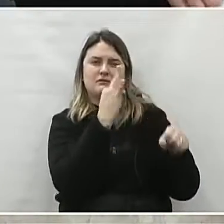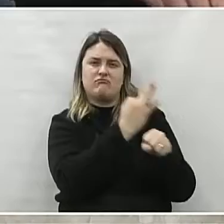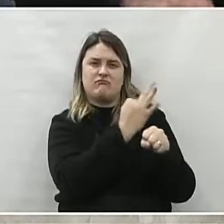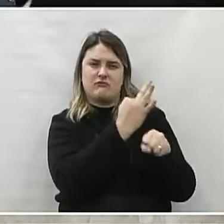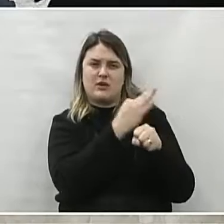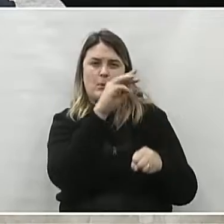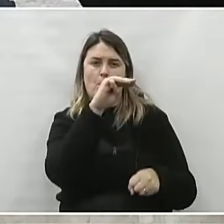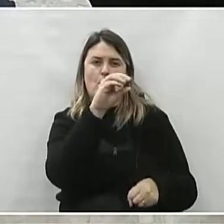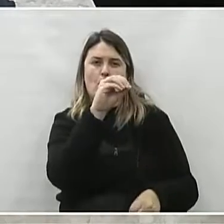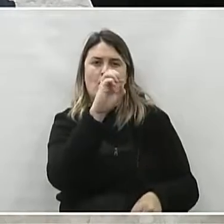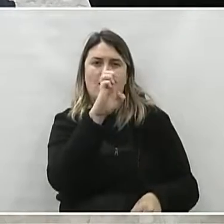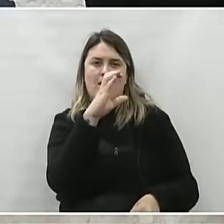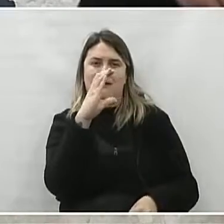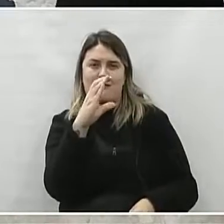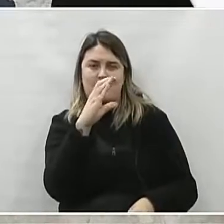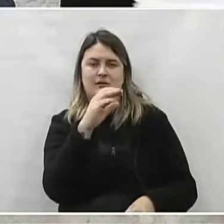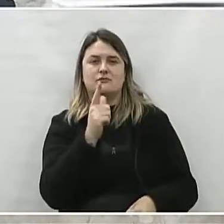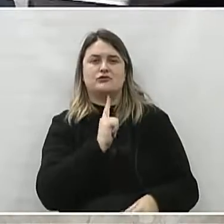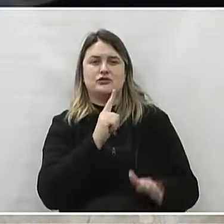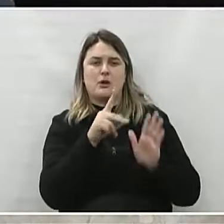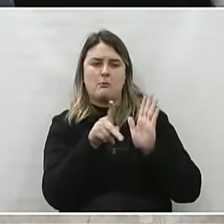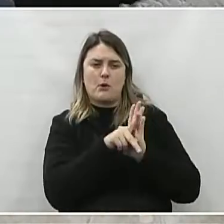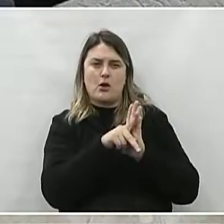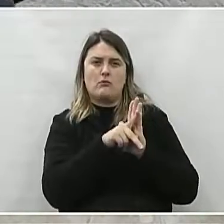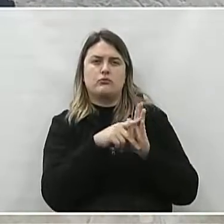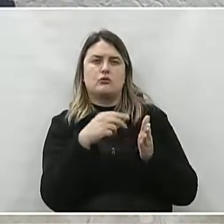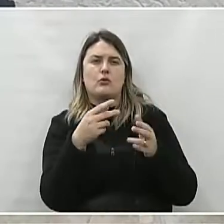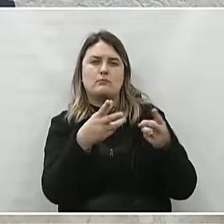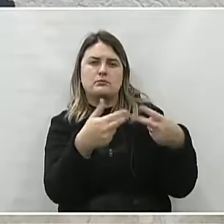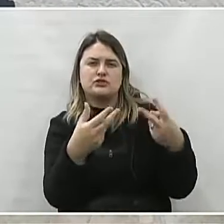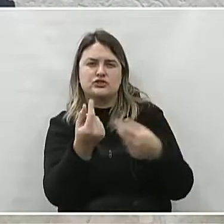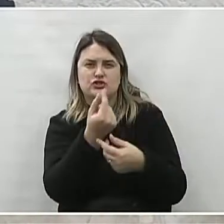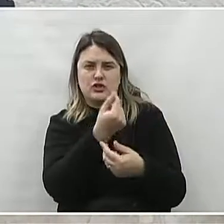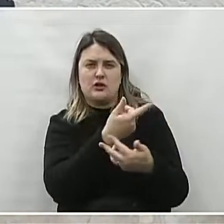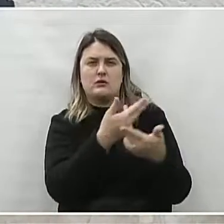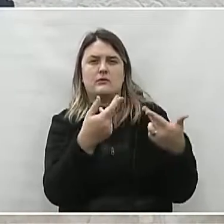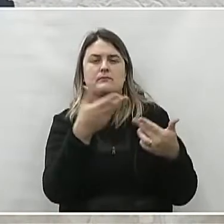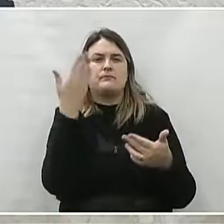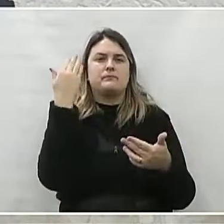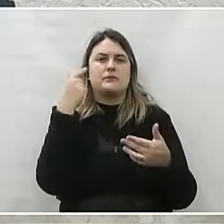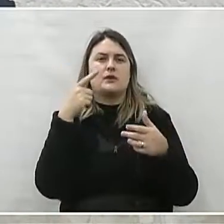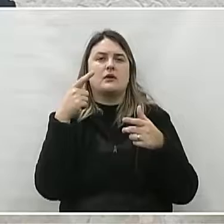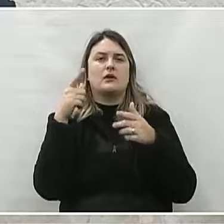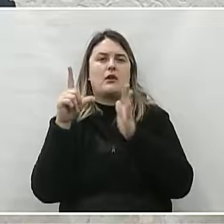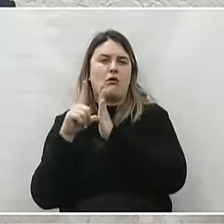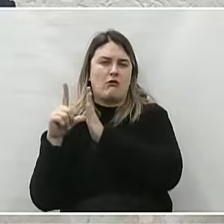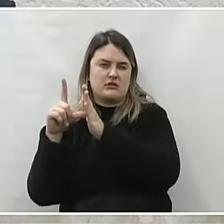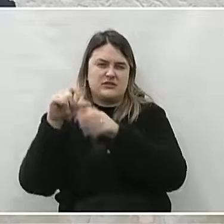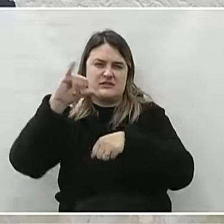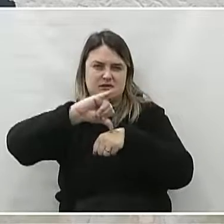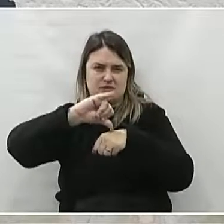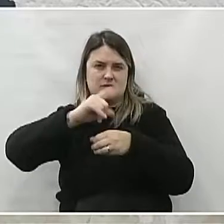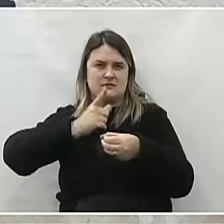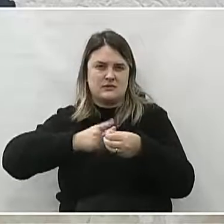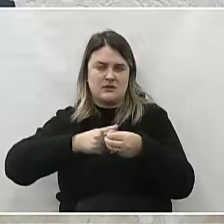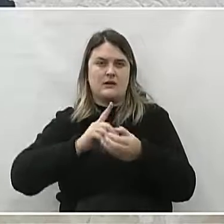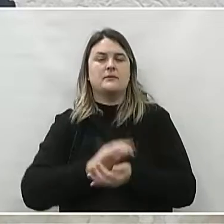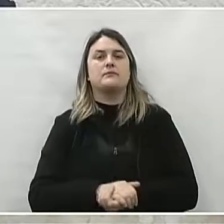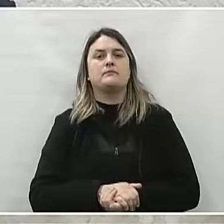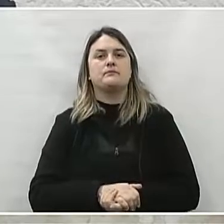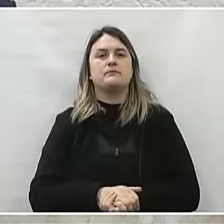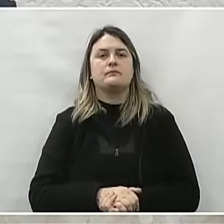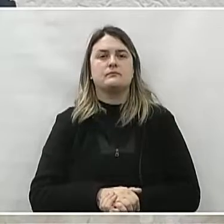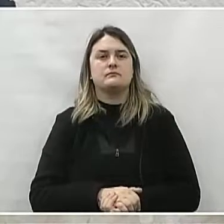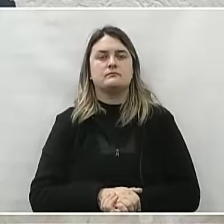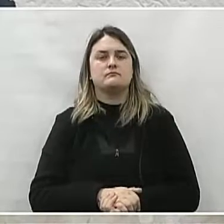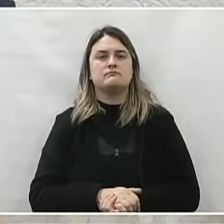moeque, sua própria assessoria de cobrança, que era localizada no antigo calçadão, e representante comercial em